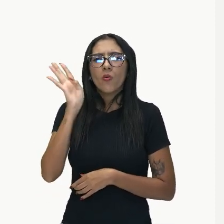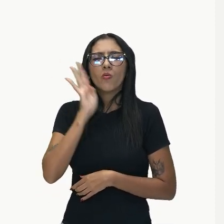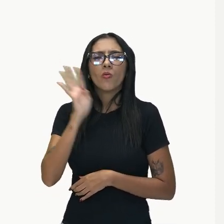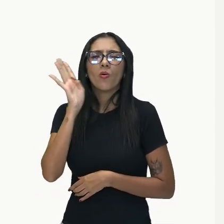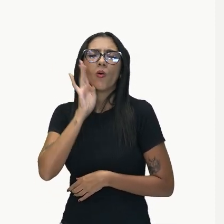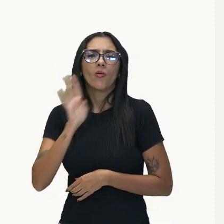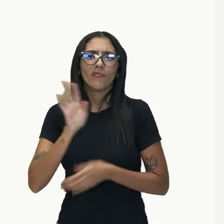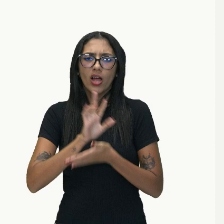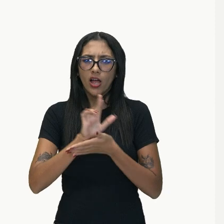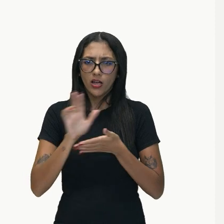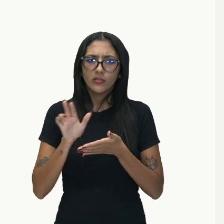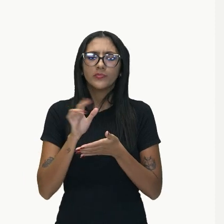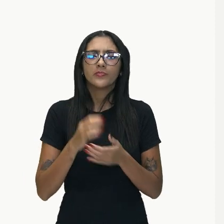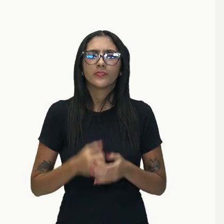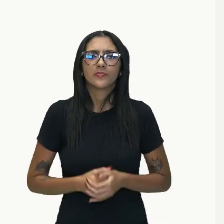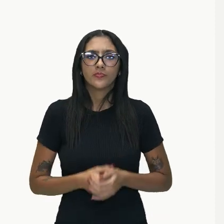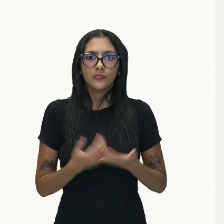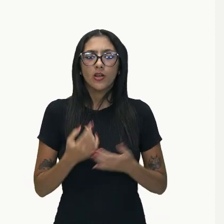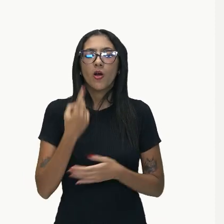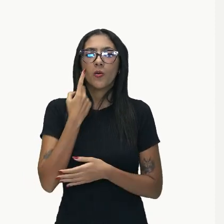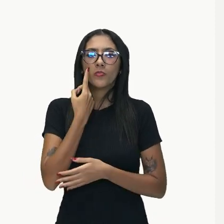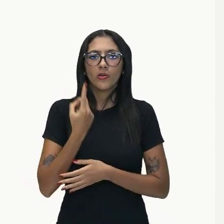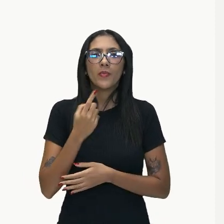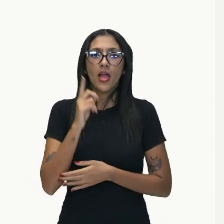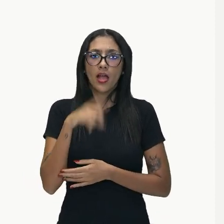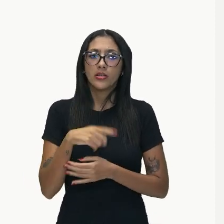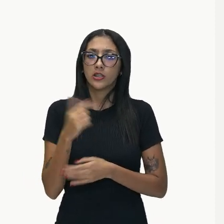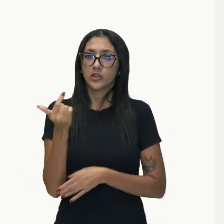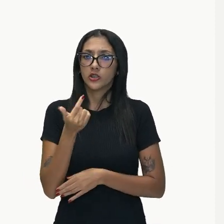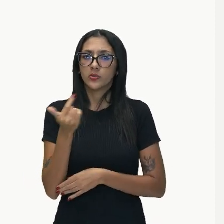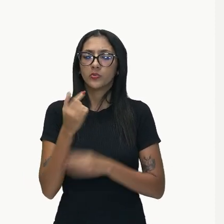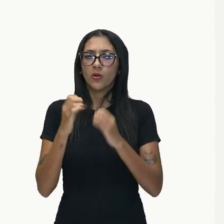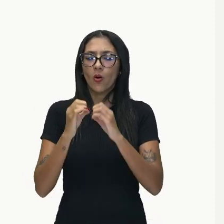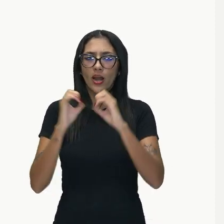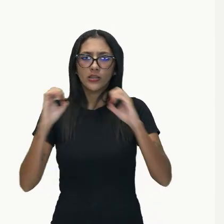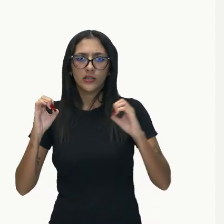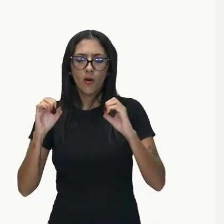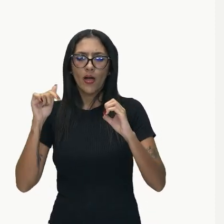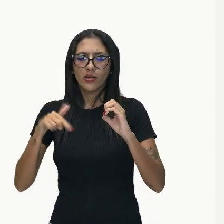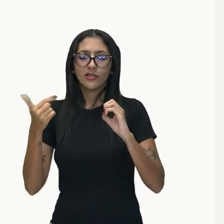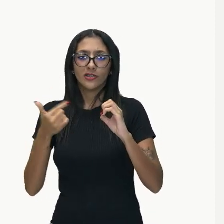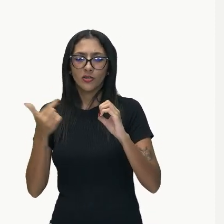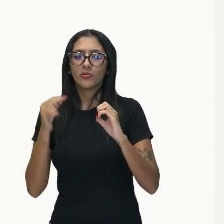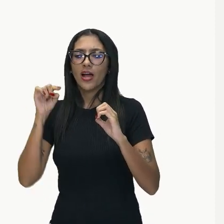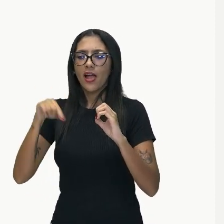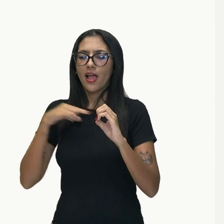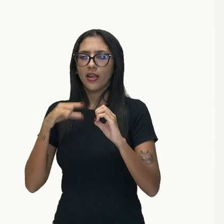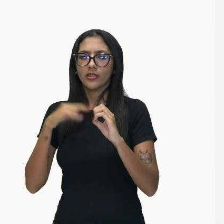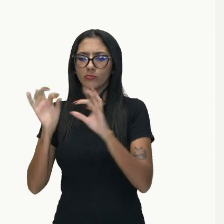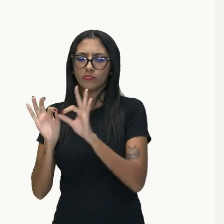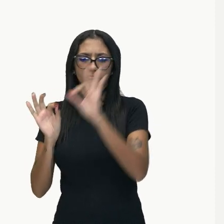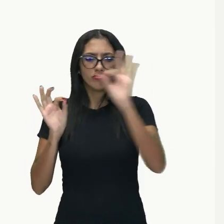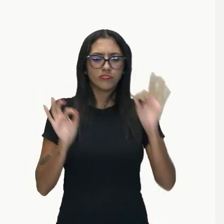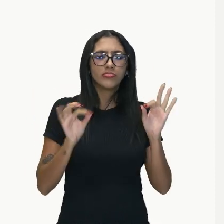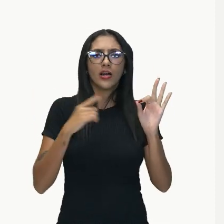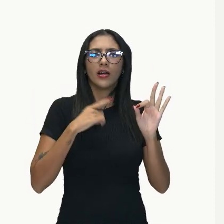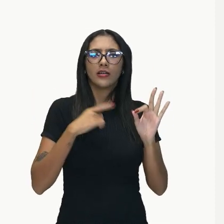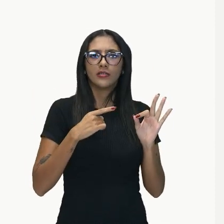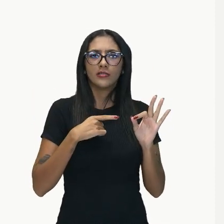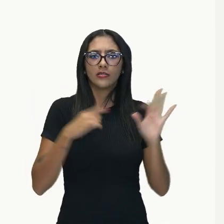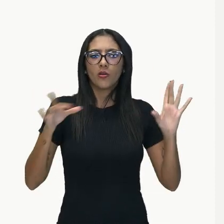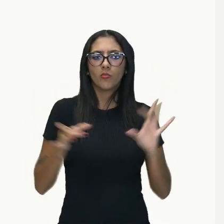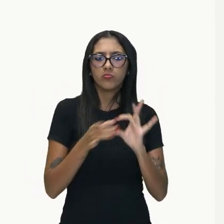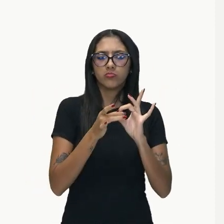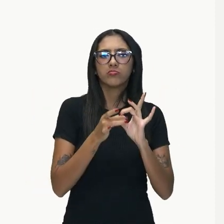Percebam que esta palavra, ou seja, esta oração, ela se refere ao nosso sujeito, que é o desejo, ok?